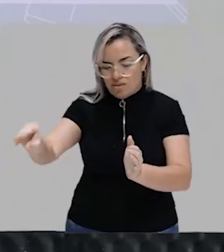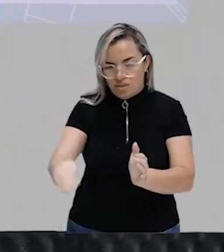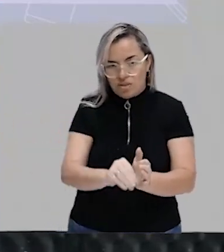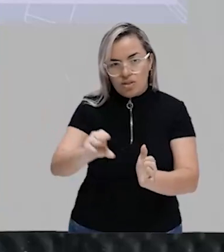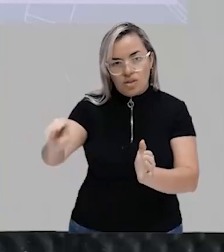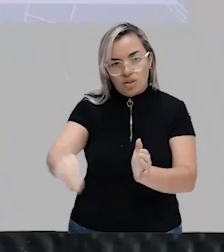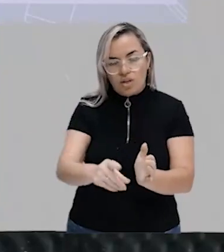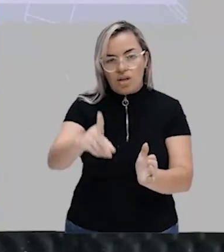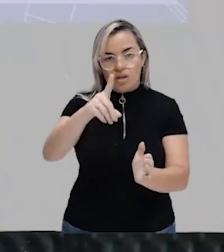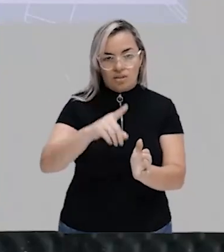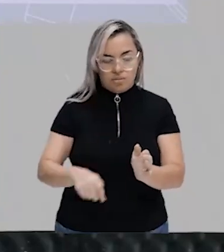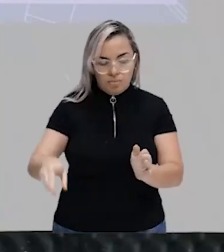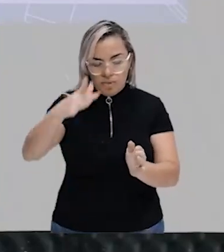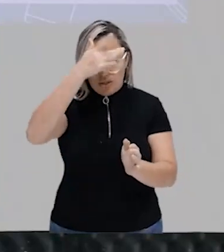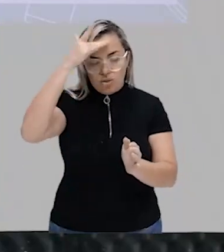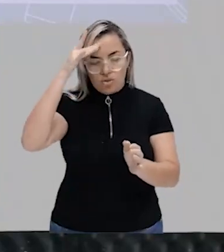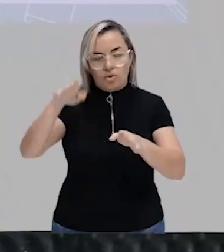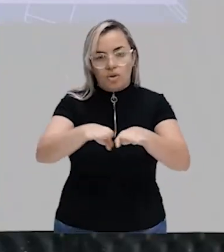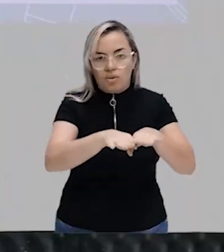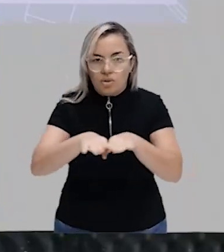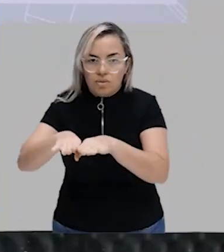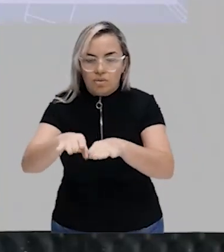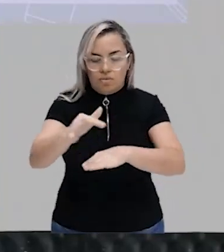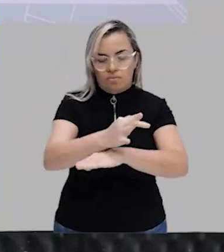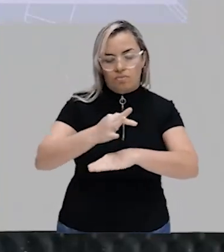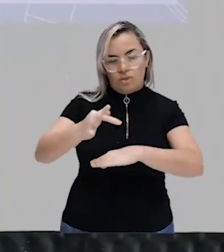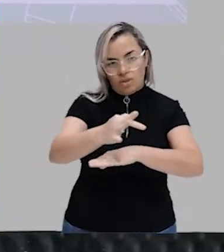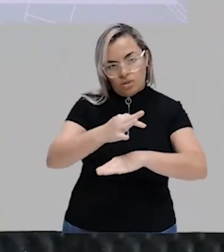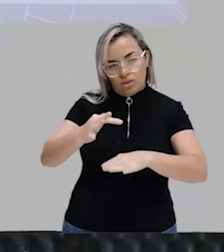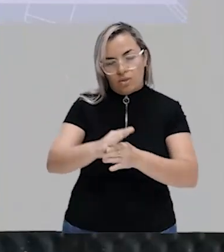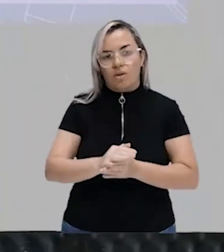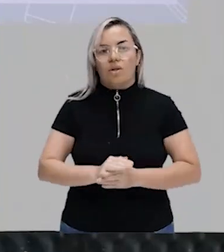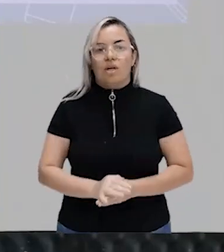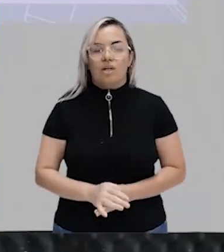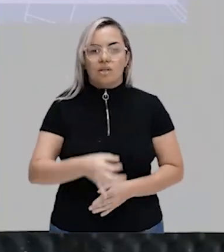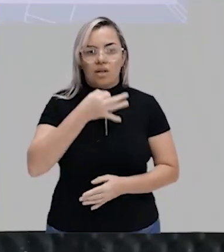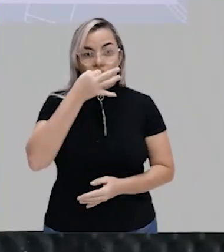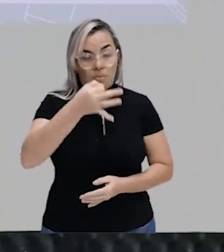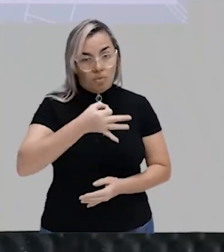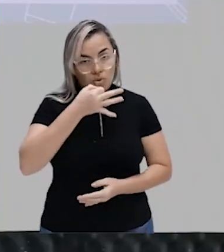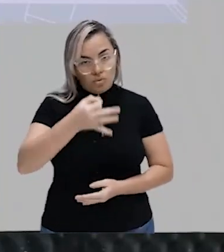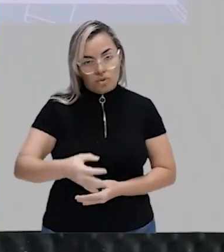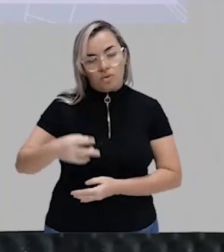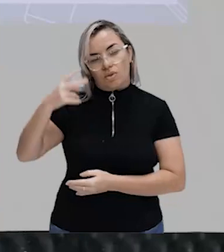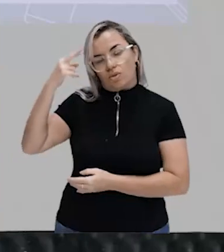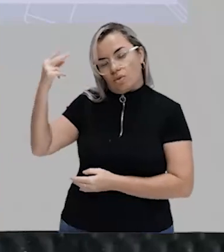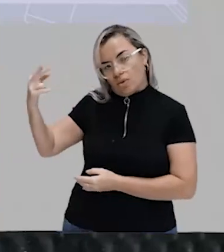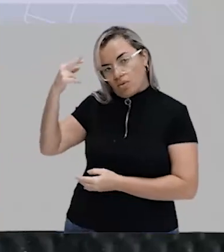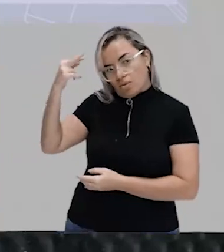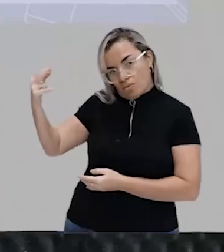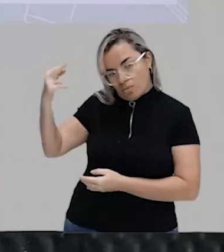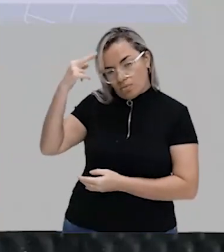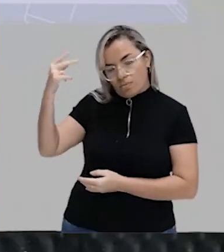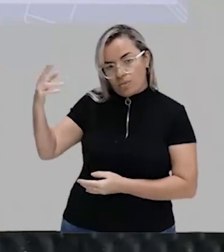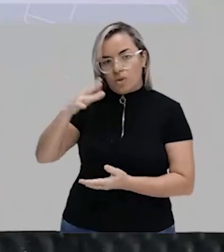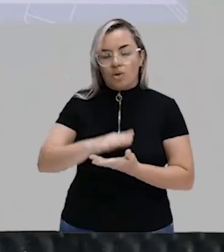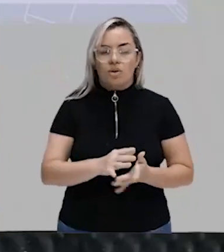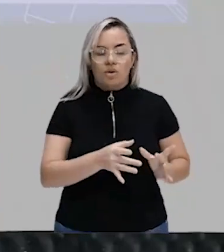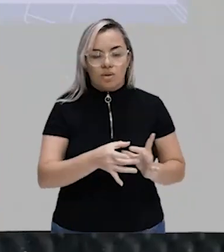entre os indivíduos que a compõem. Do ponto de vista histórico agora, do ponto de vista histórico,